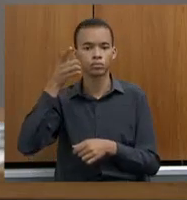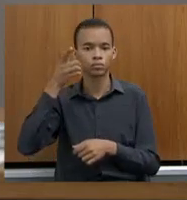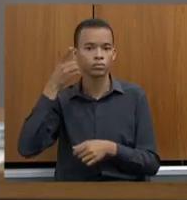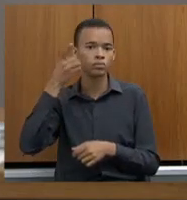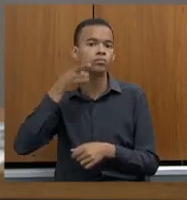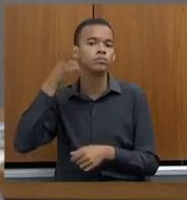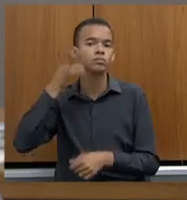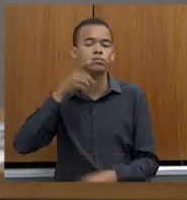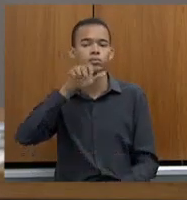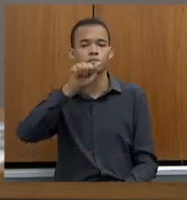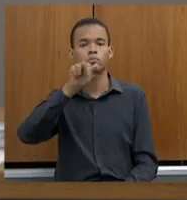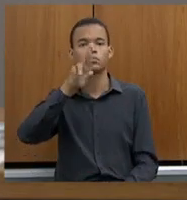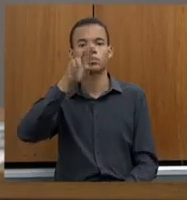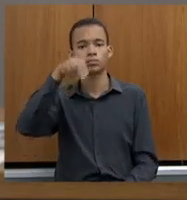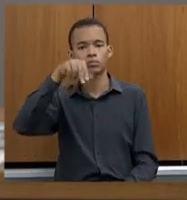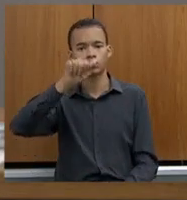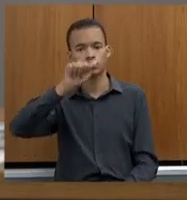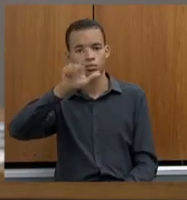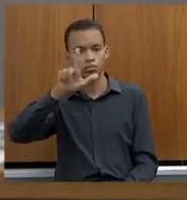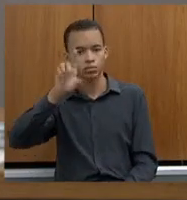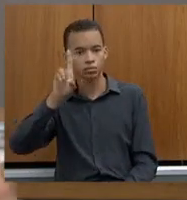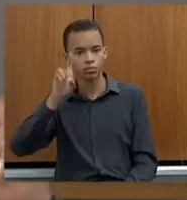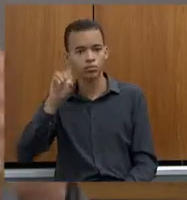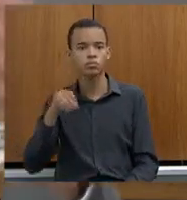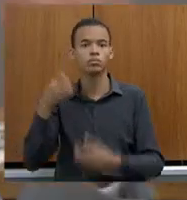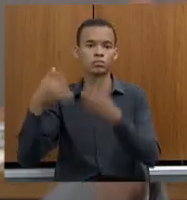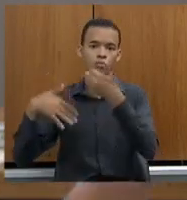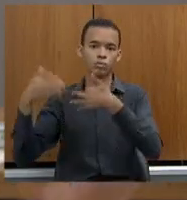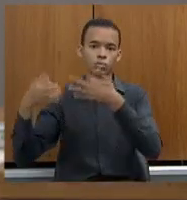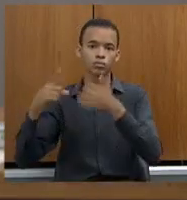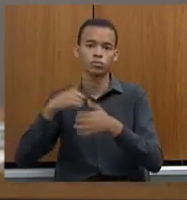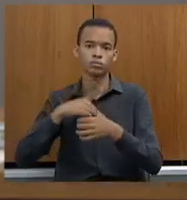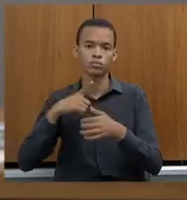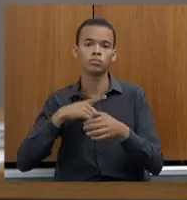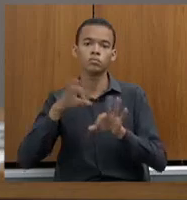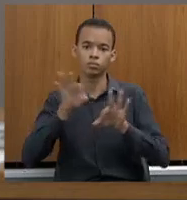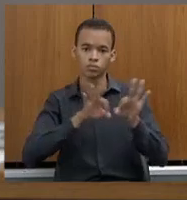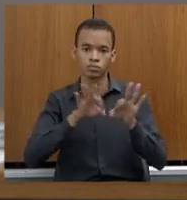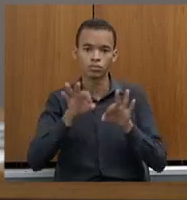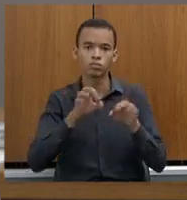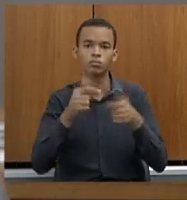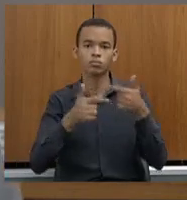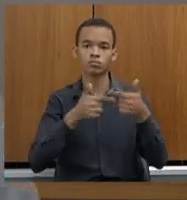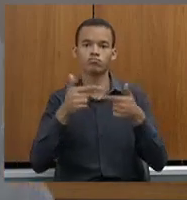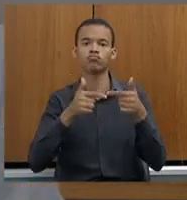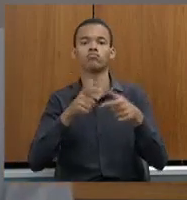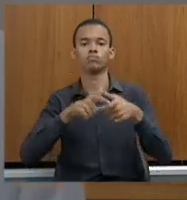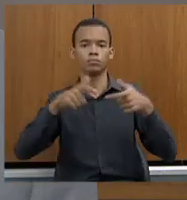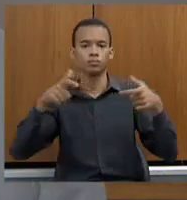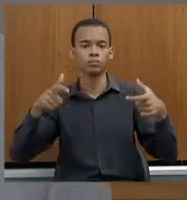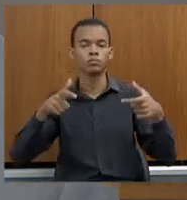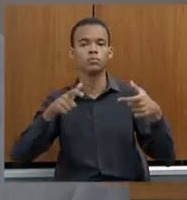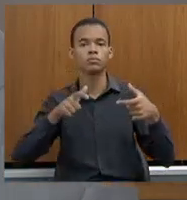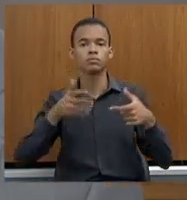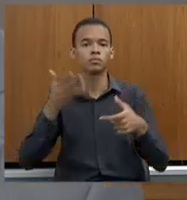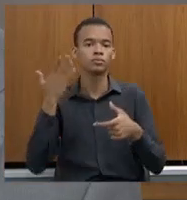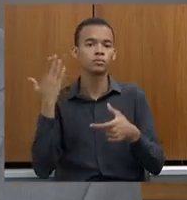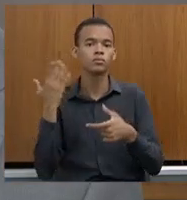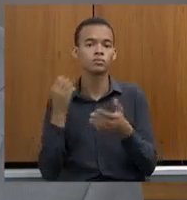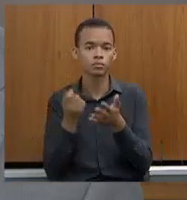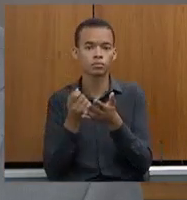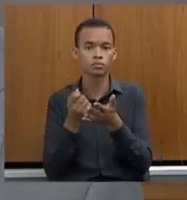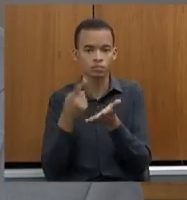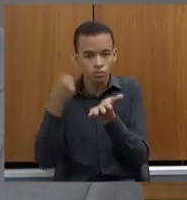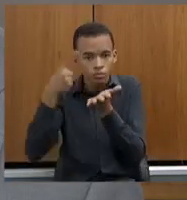aqui elogiar toda a equipe, porque foi um trabalho imenso. Nós tentamos contratar uma consultoria, isso chegava a cinco milhões de reais,